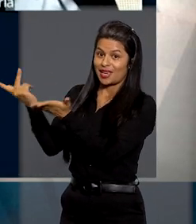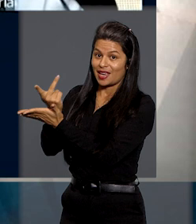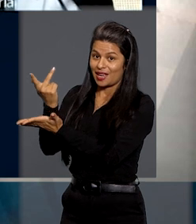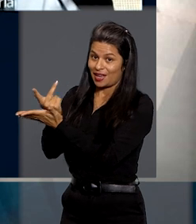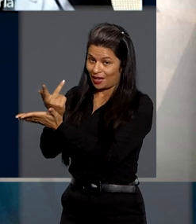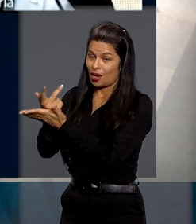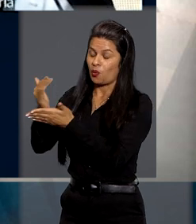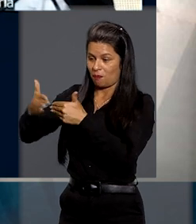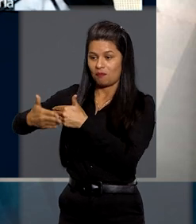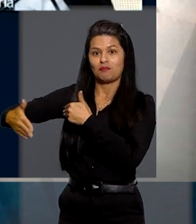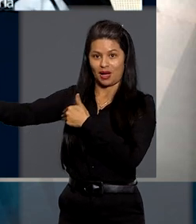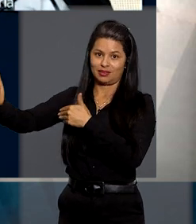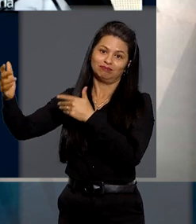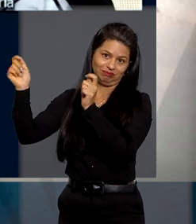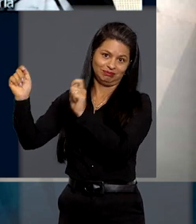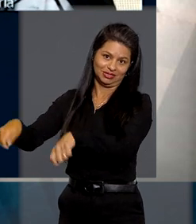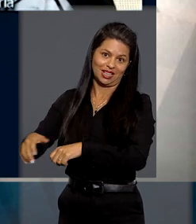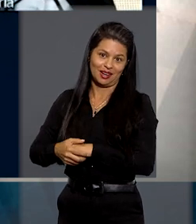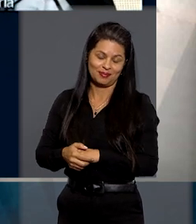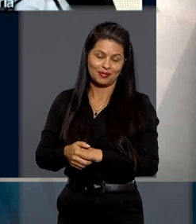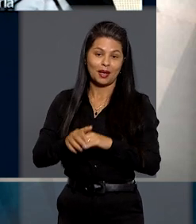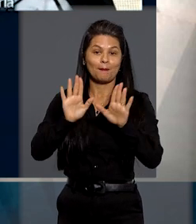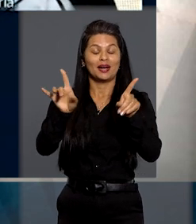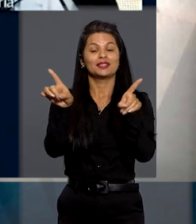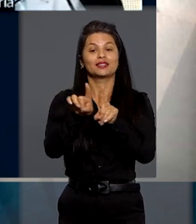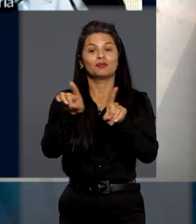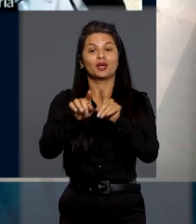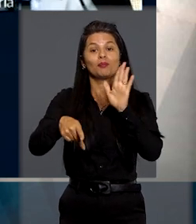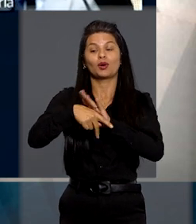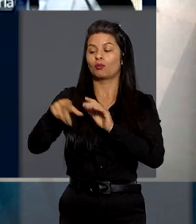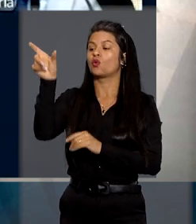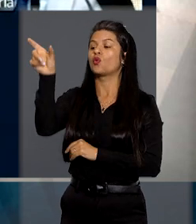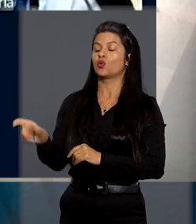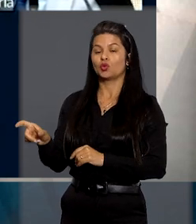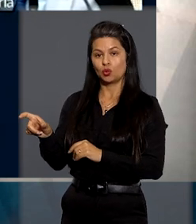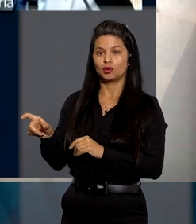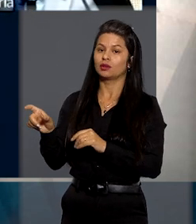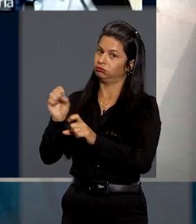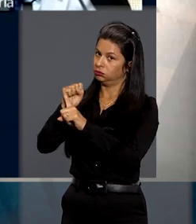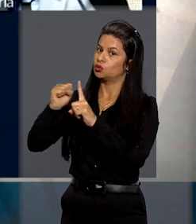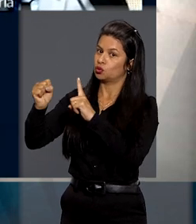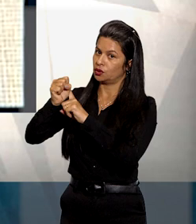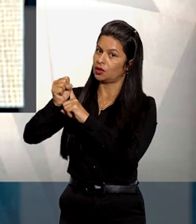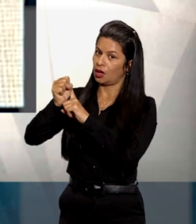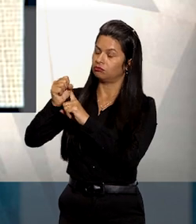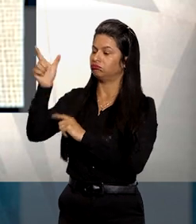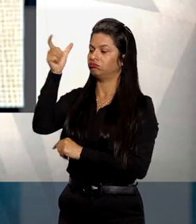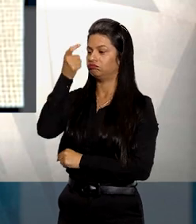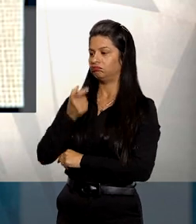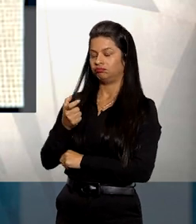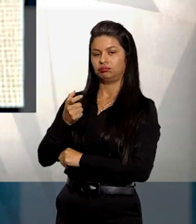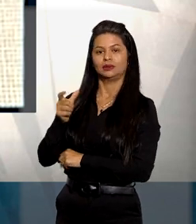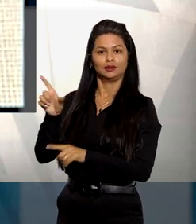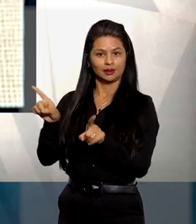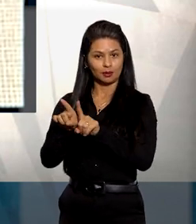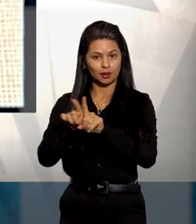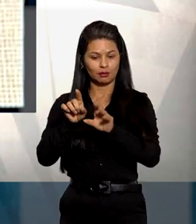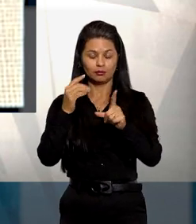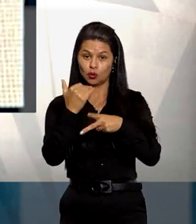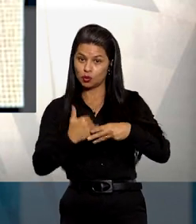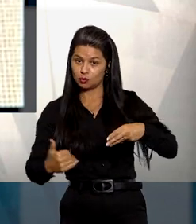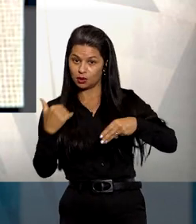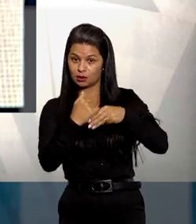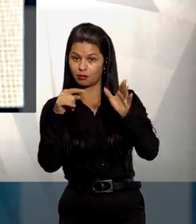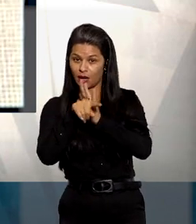penais que eventualmente tenha praticado, mas também a sua conduta moral e social. E na avaliação do ministro,